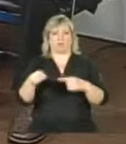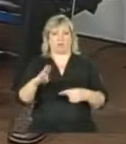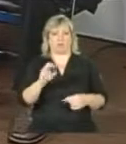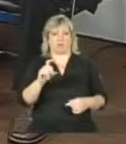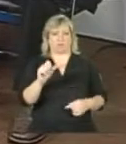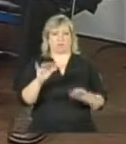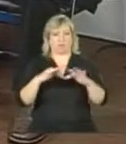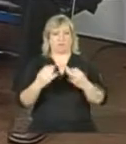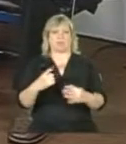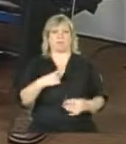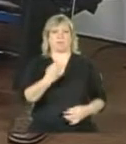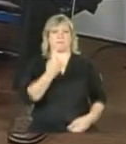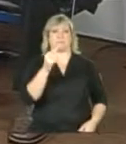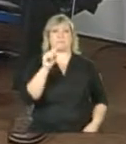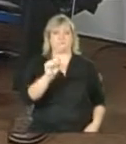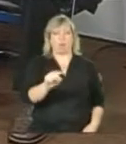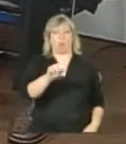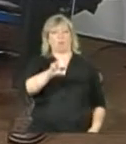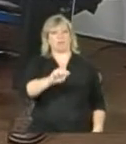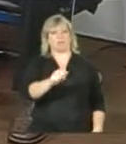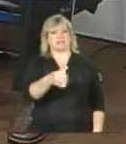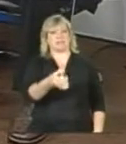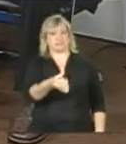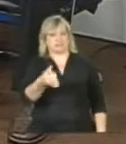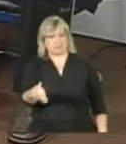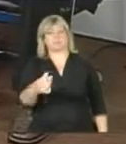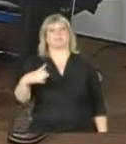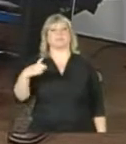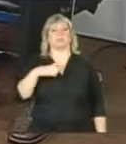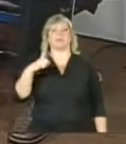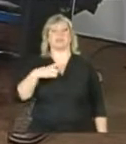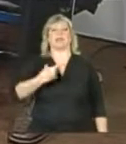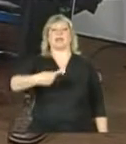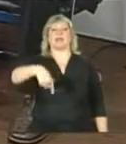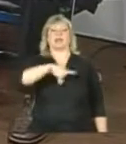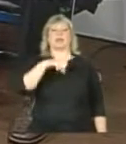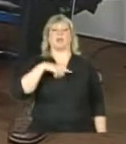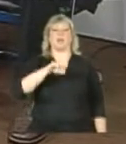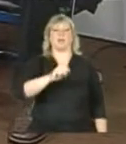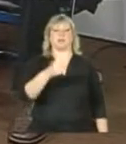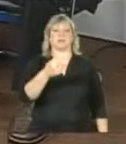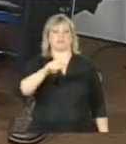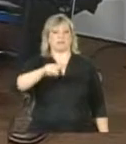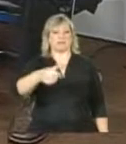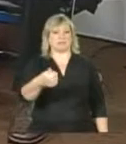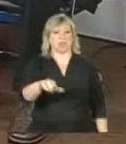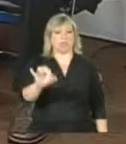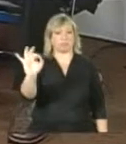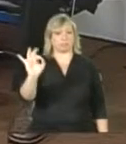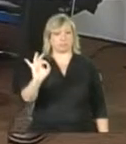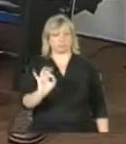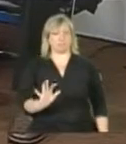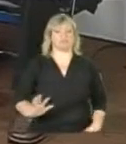.866,00. Eles têm lá uma cobertura de 87,19%.